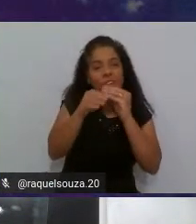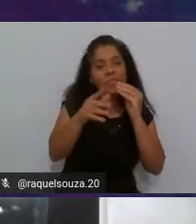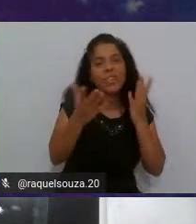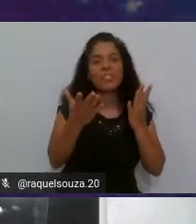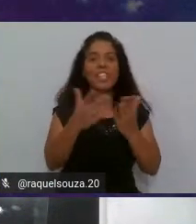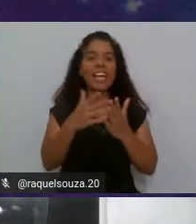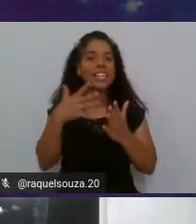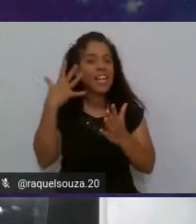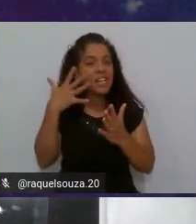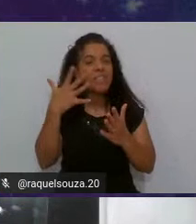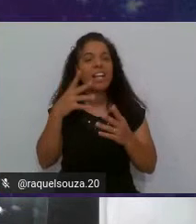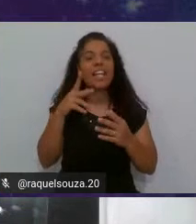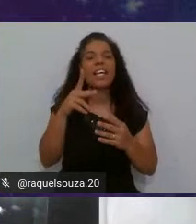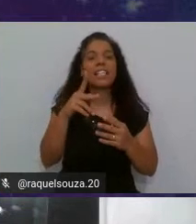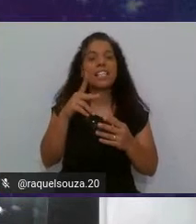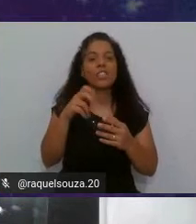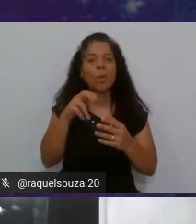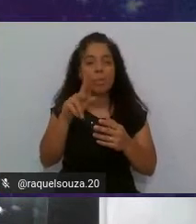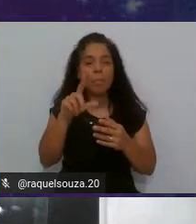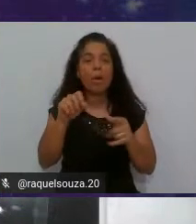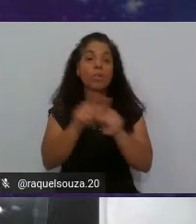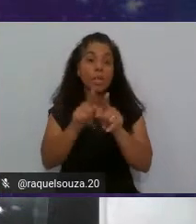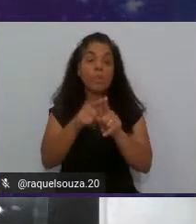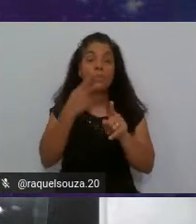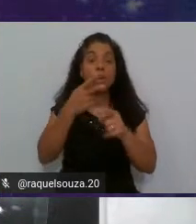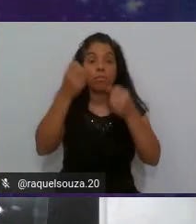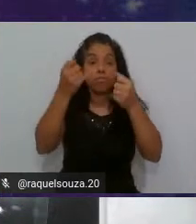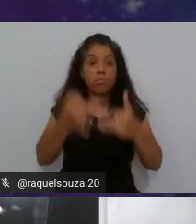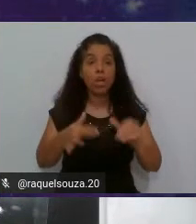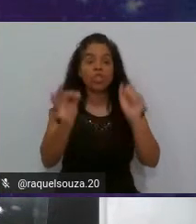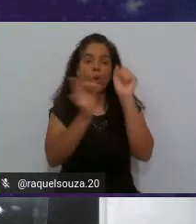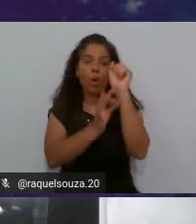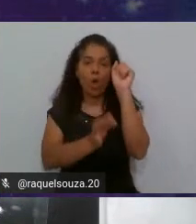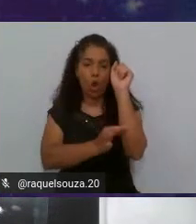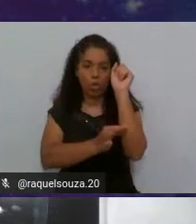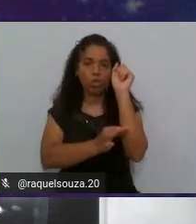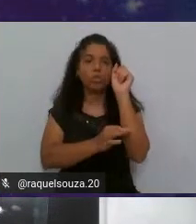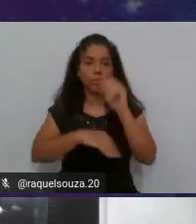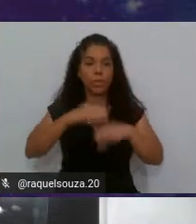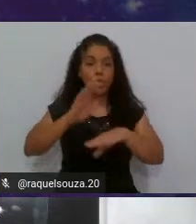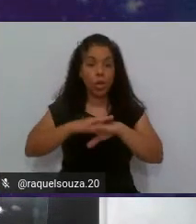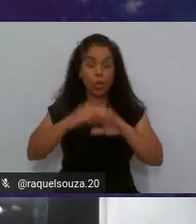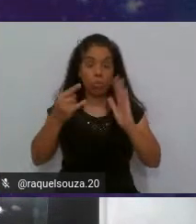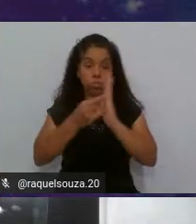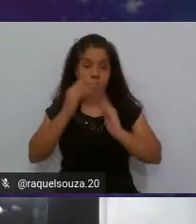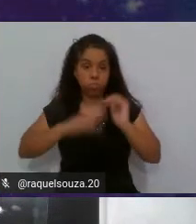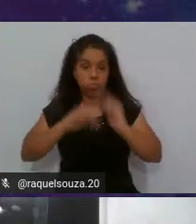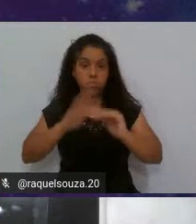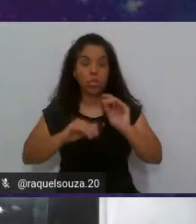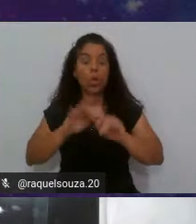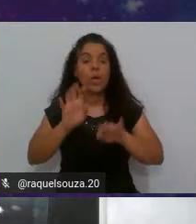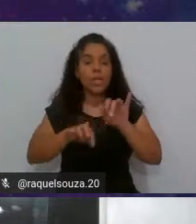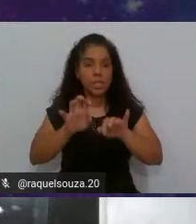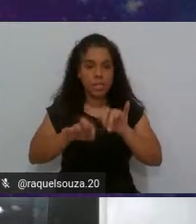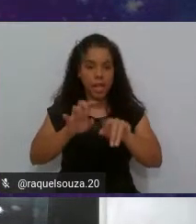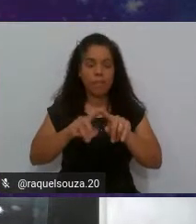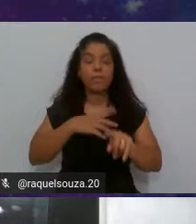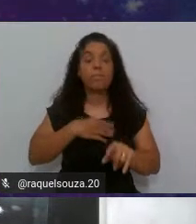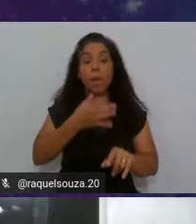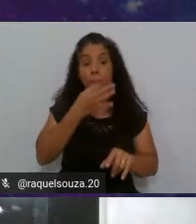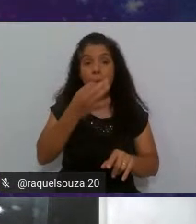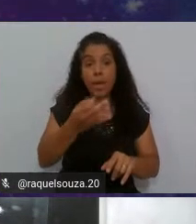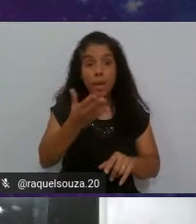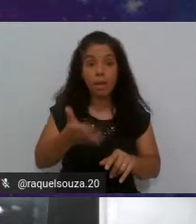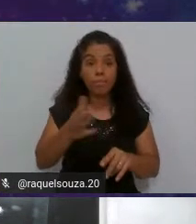palestra do Paulo, vim falar também sobre código, né? O código que o desenvolvedor escreve, e a minha visão aqui é